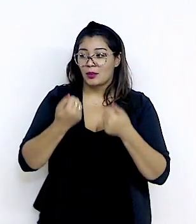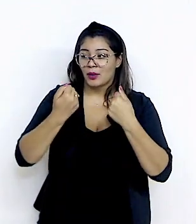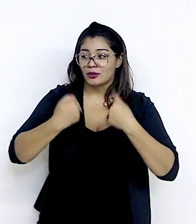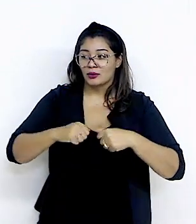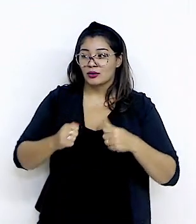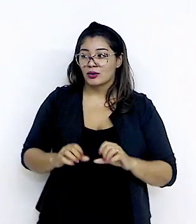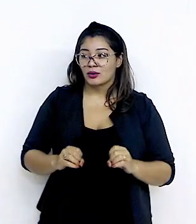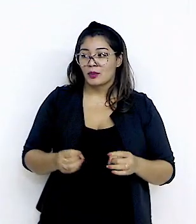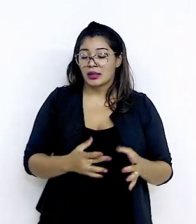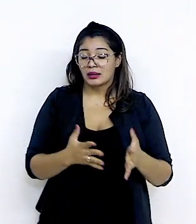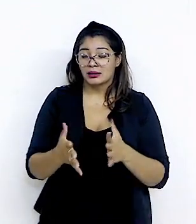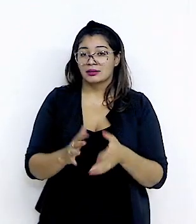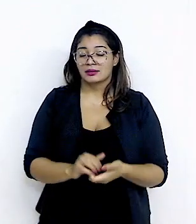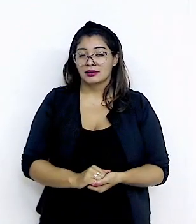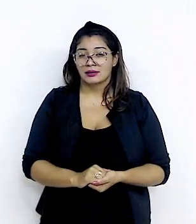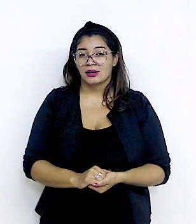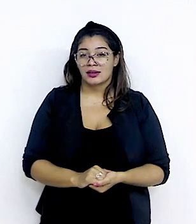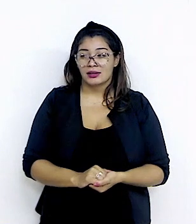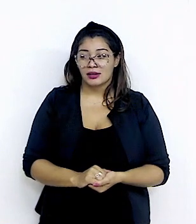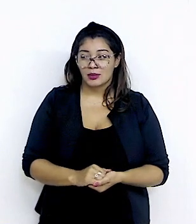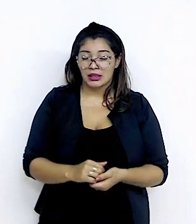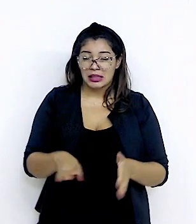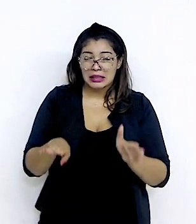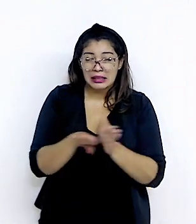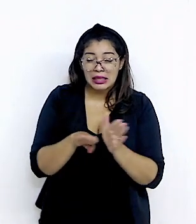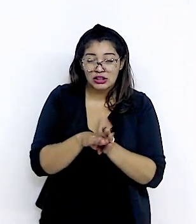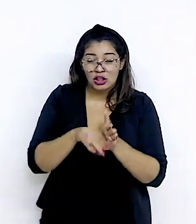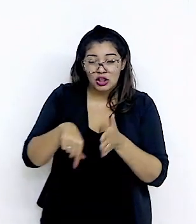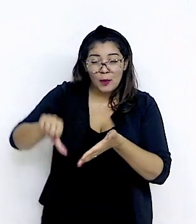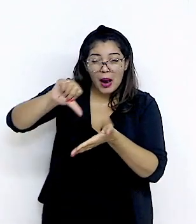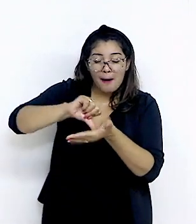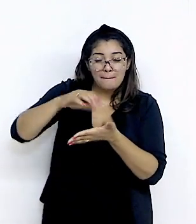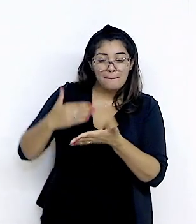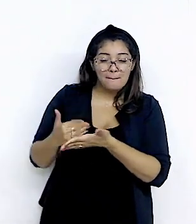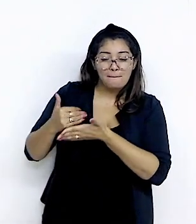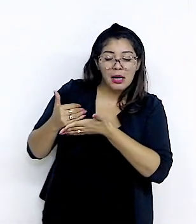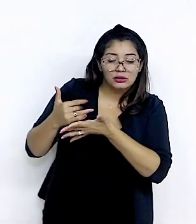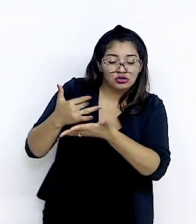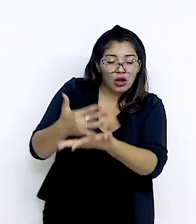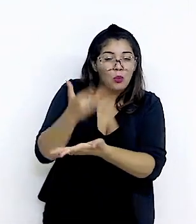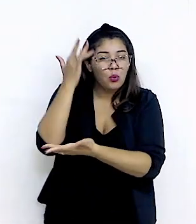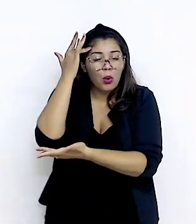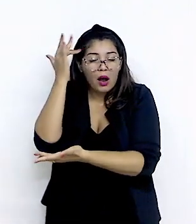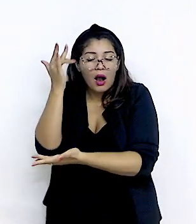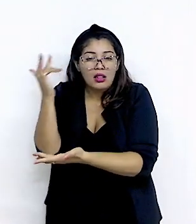um caminho Como chegar ao mercado iraniano Passando pelas facilidades